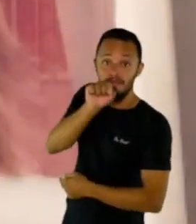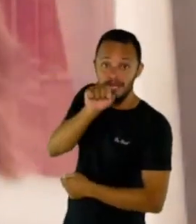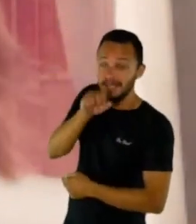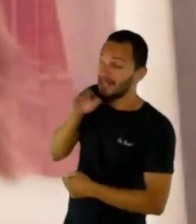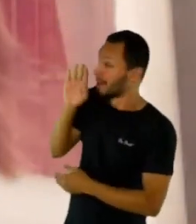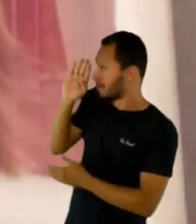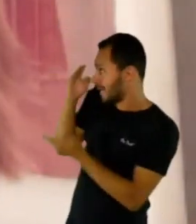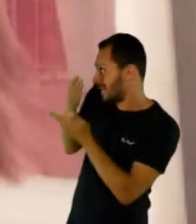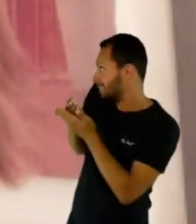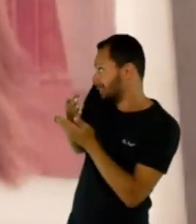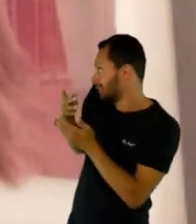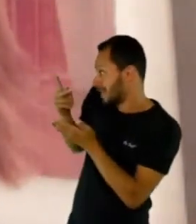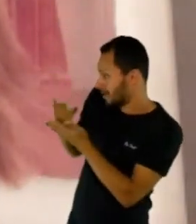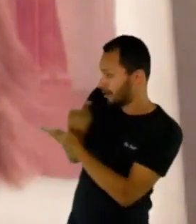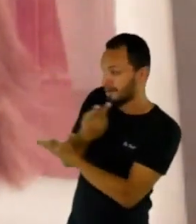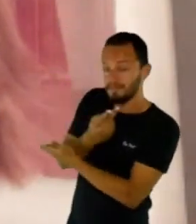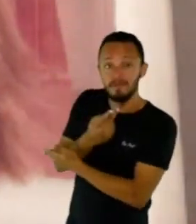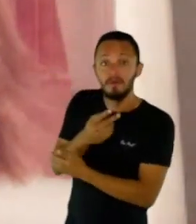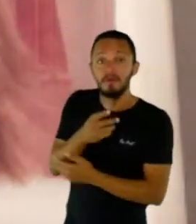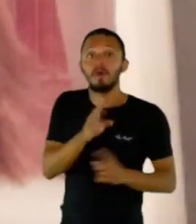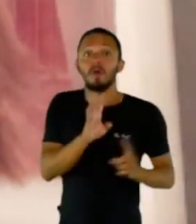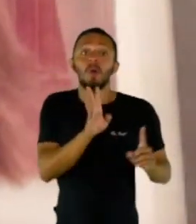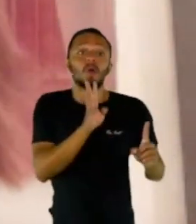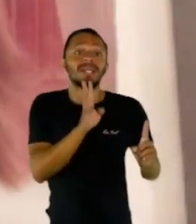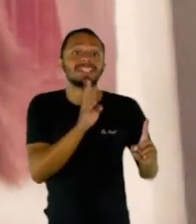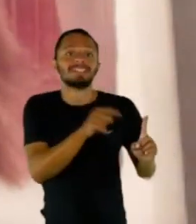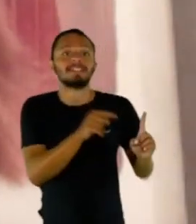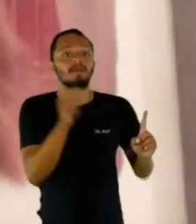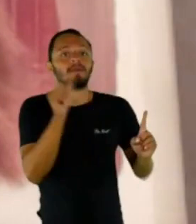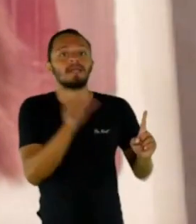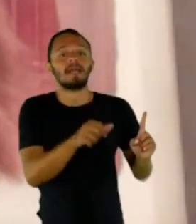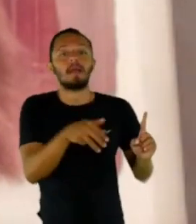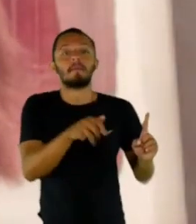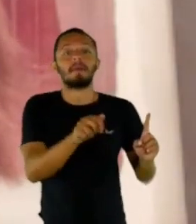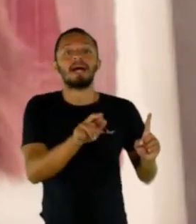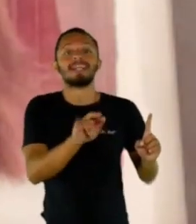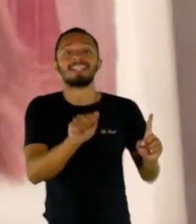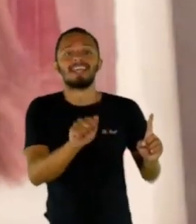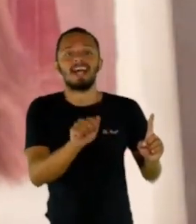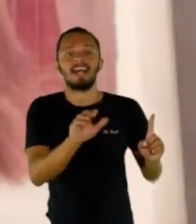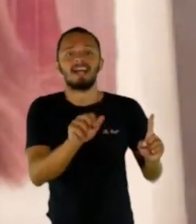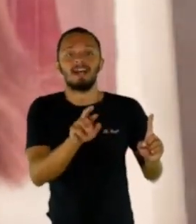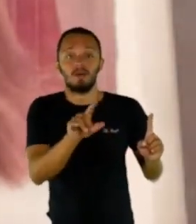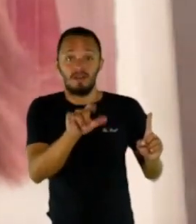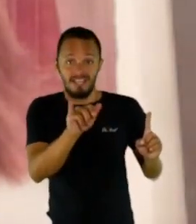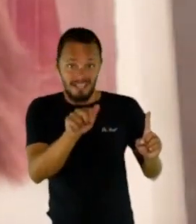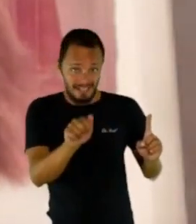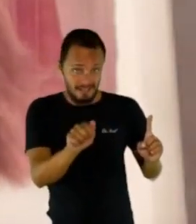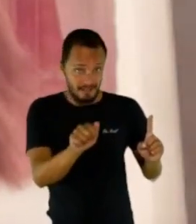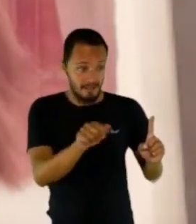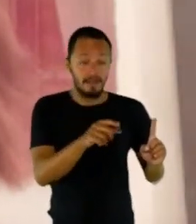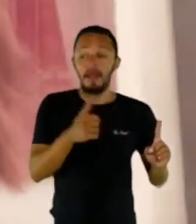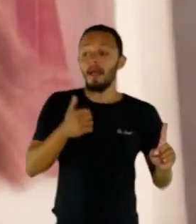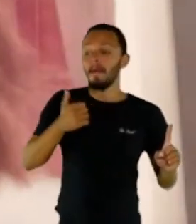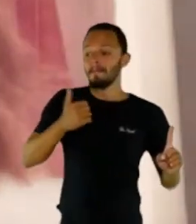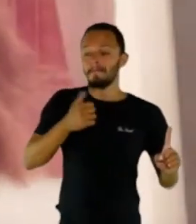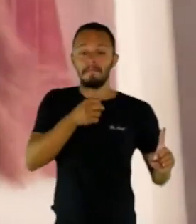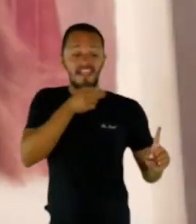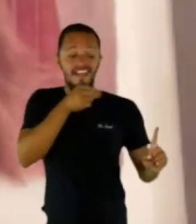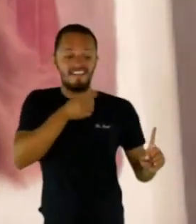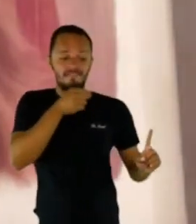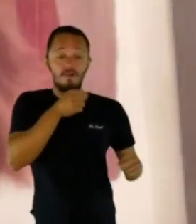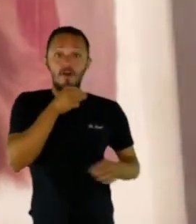Carolina e conheci uma que se apaixonou por mim. Já minha avó paterna tinha, ela e suas irmãs, o mesmo